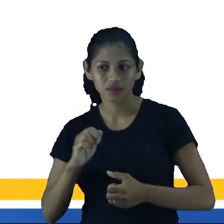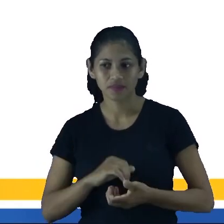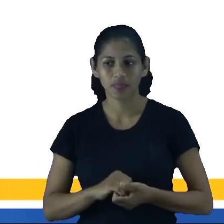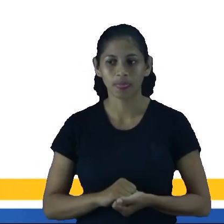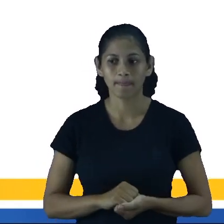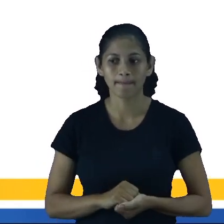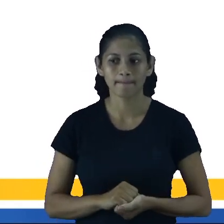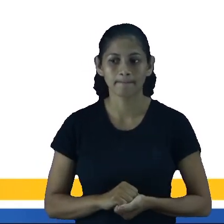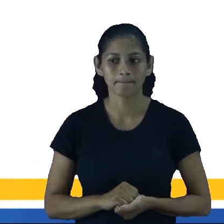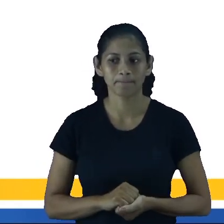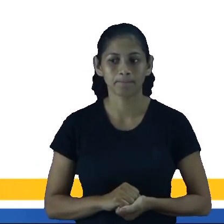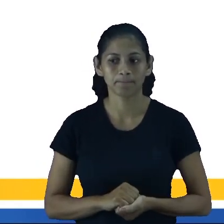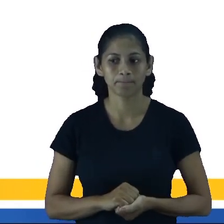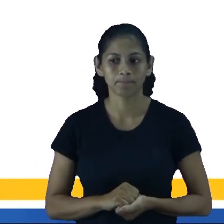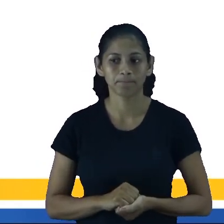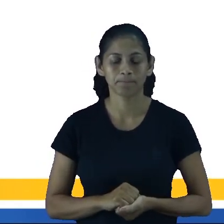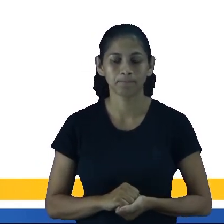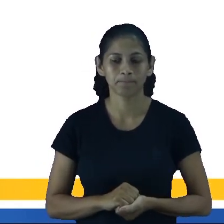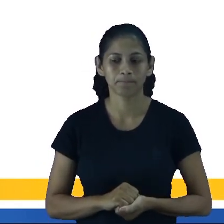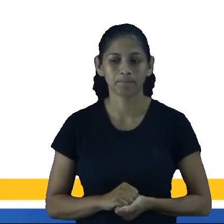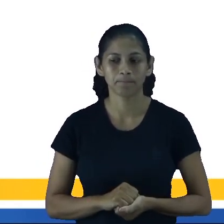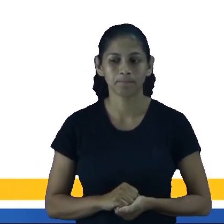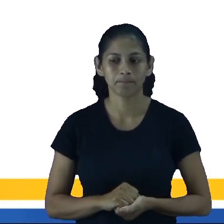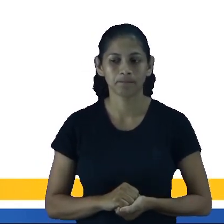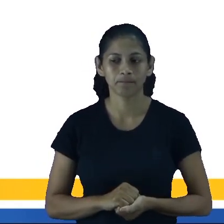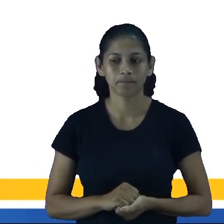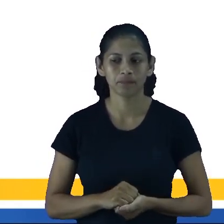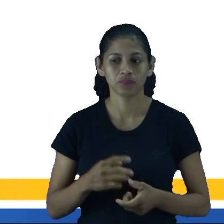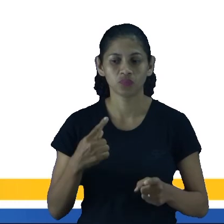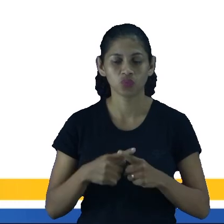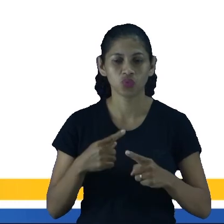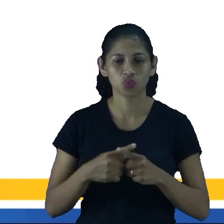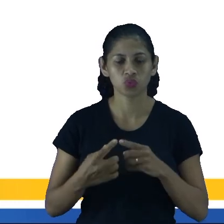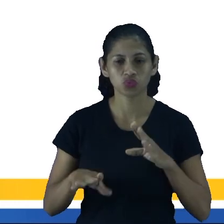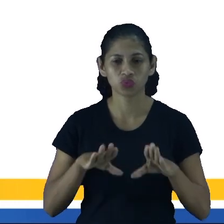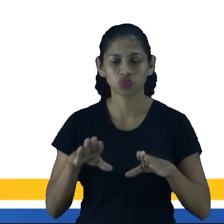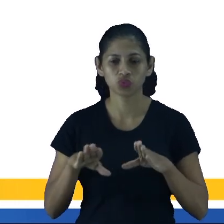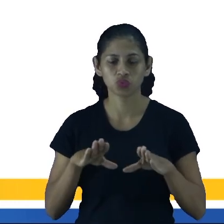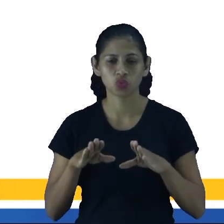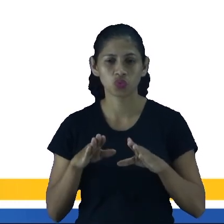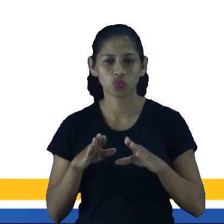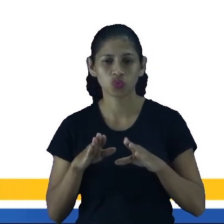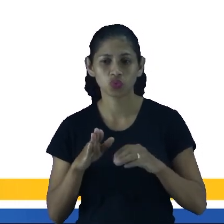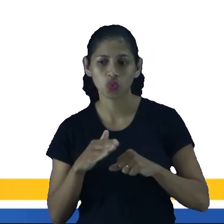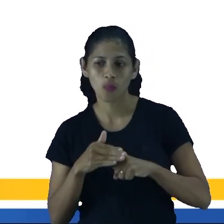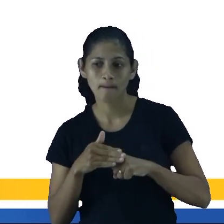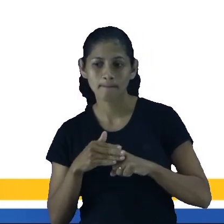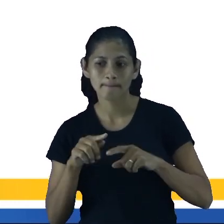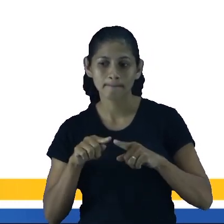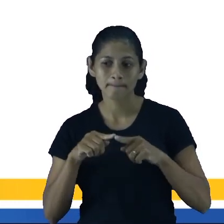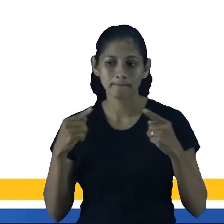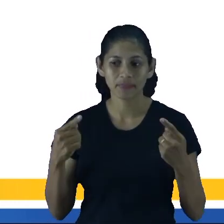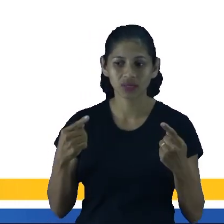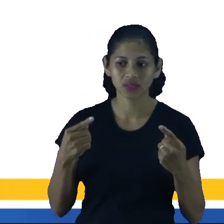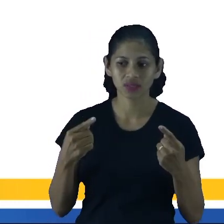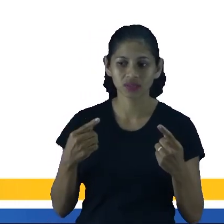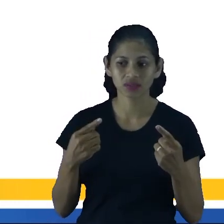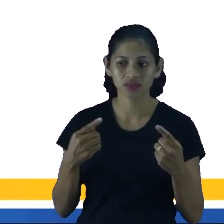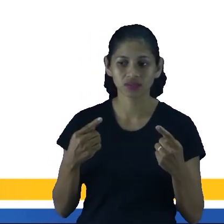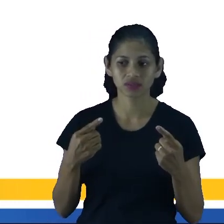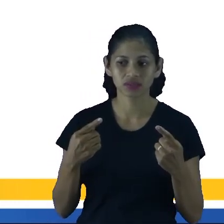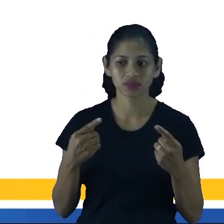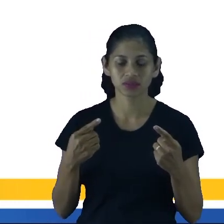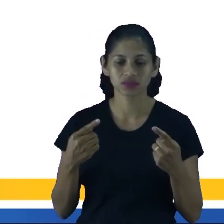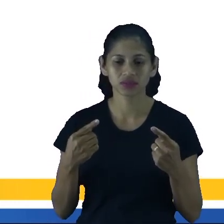sim, embargo, não está correto, né? Porque tanto o mais quanto o embargo, né? O sin embargo é um